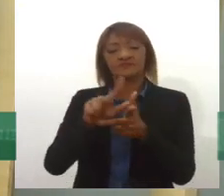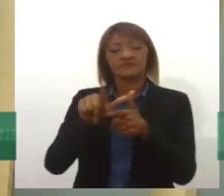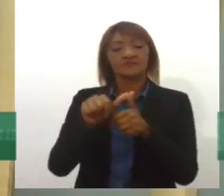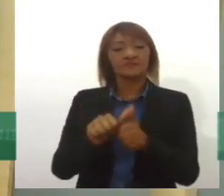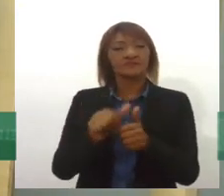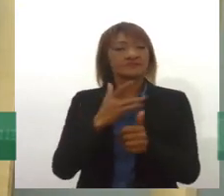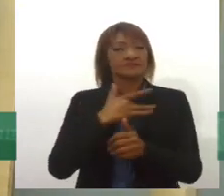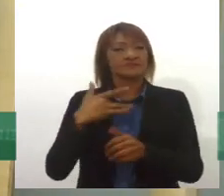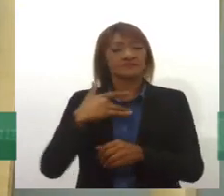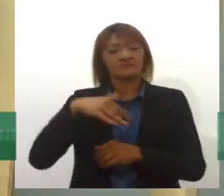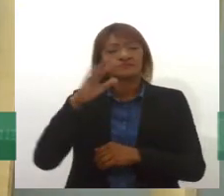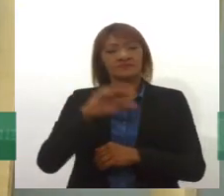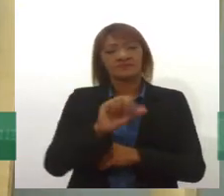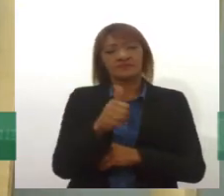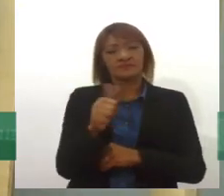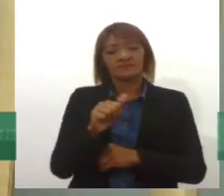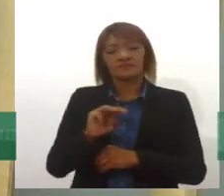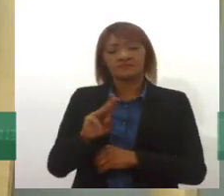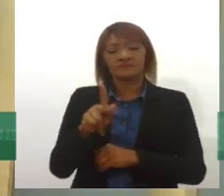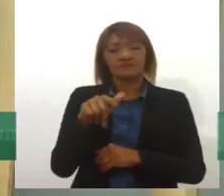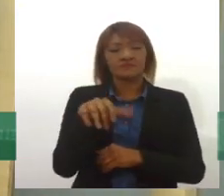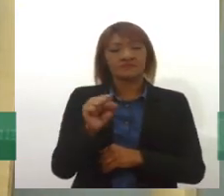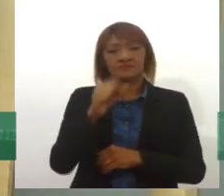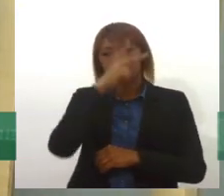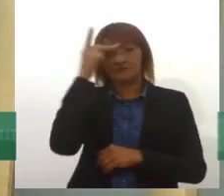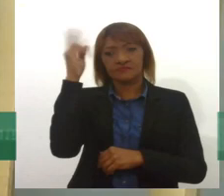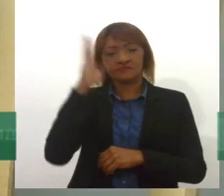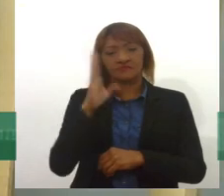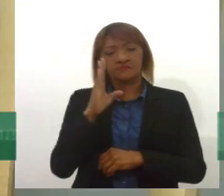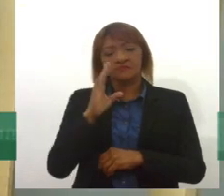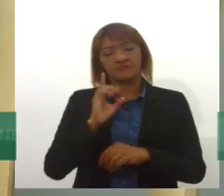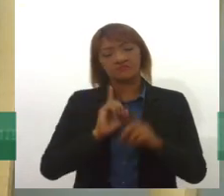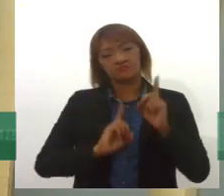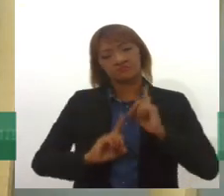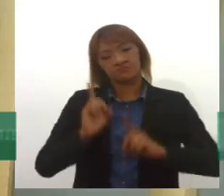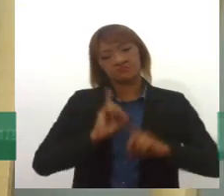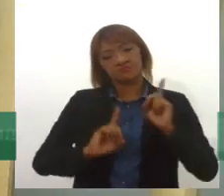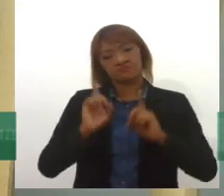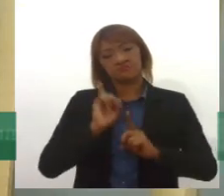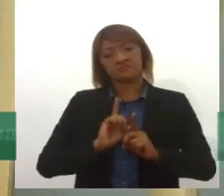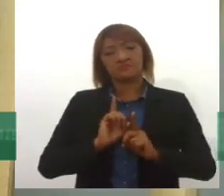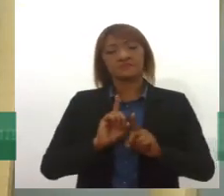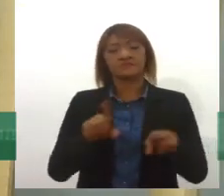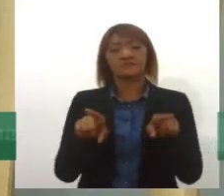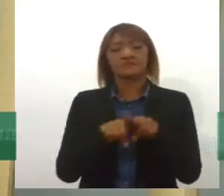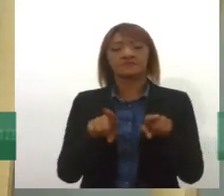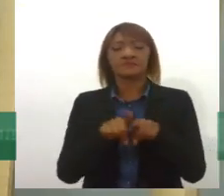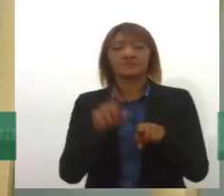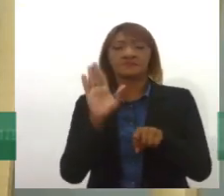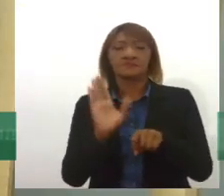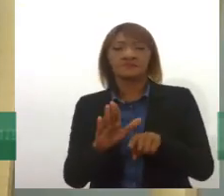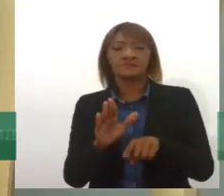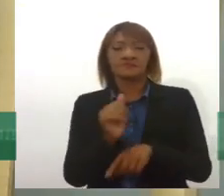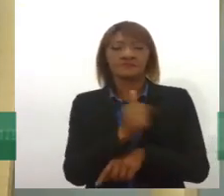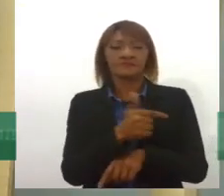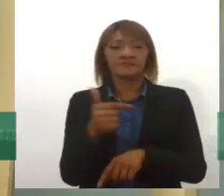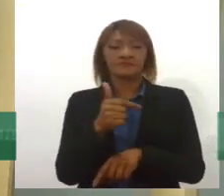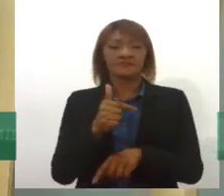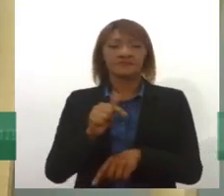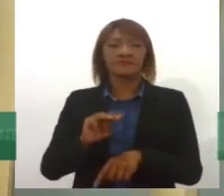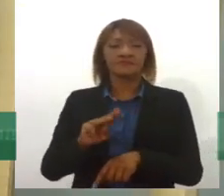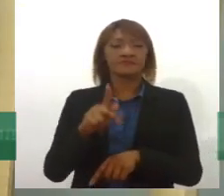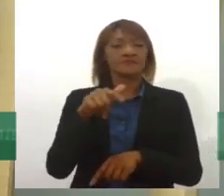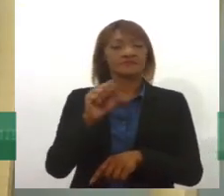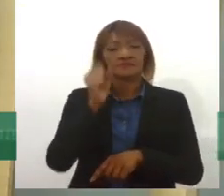11 milhões de brasileiros sofrem depressão. Transtornos mentais acometem 22 milhões de